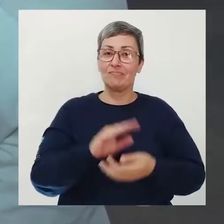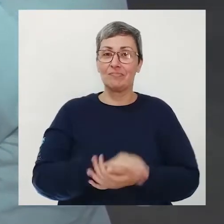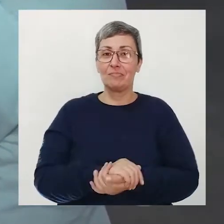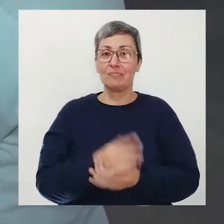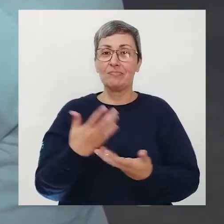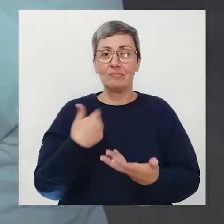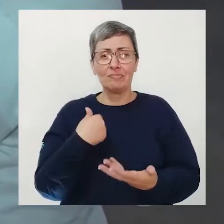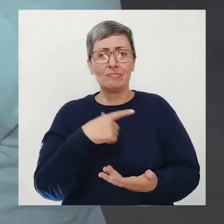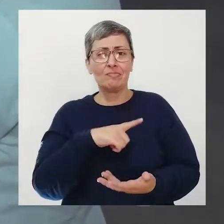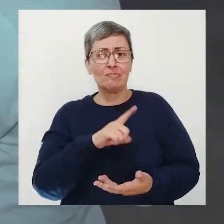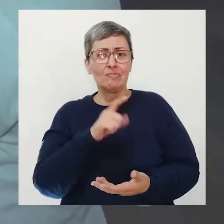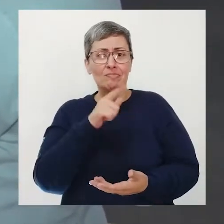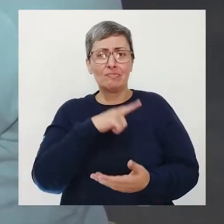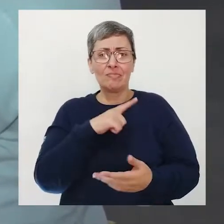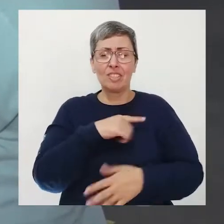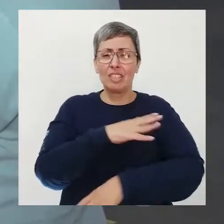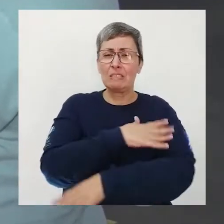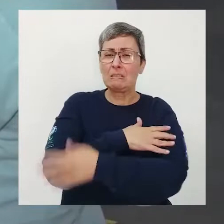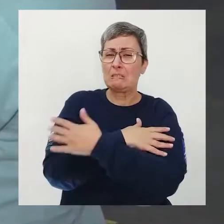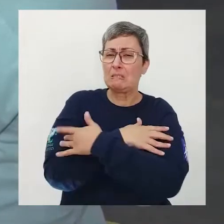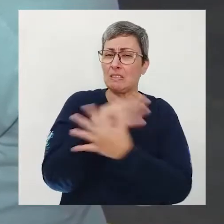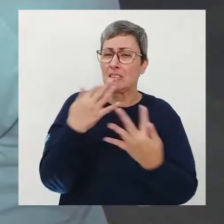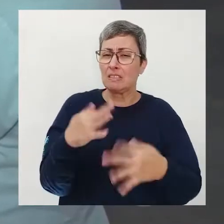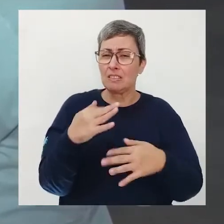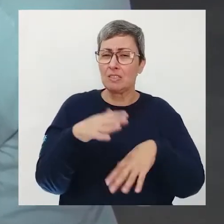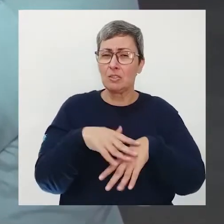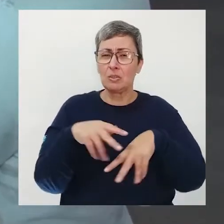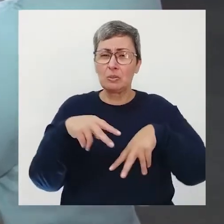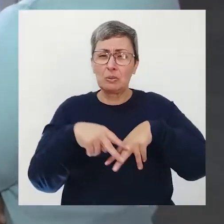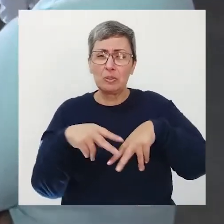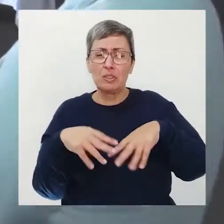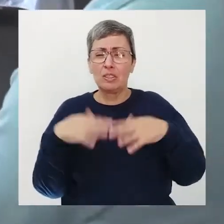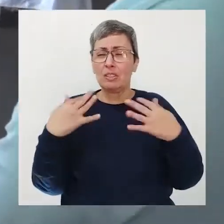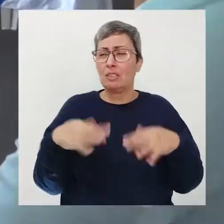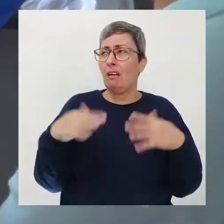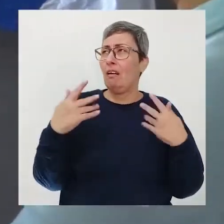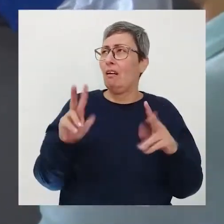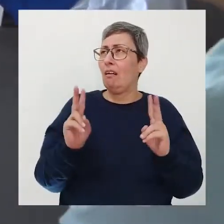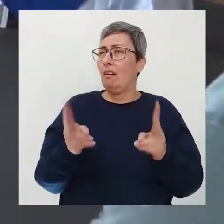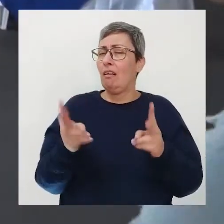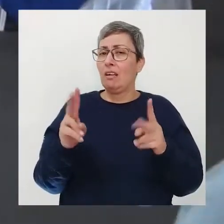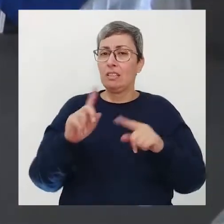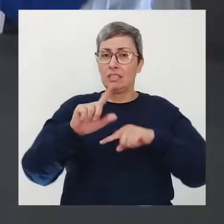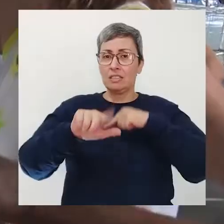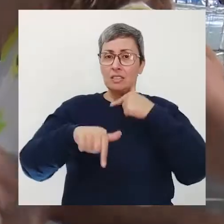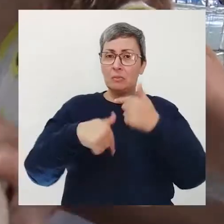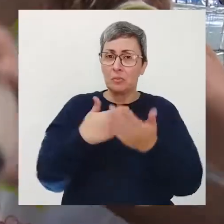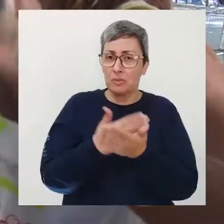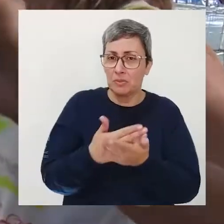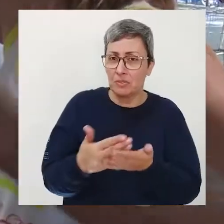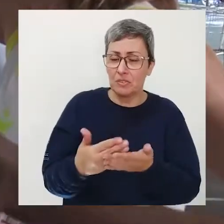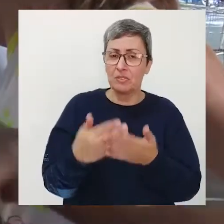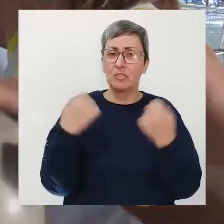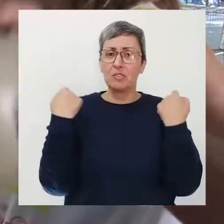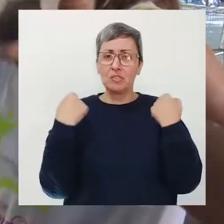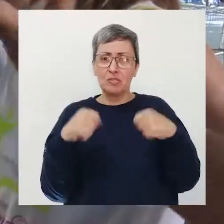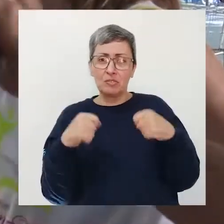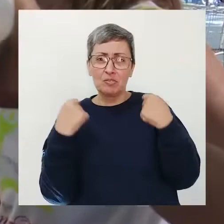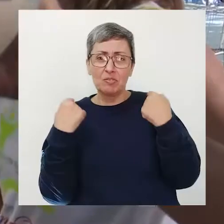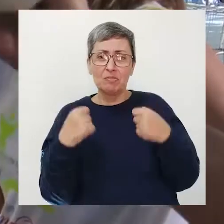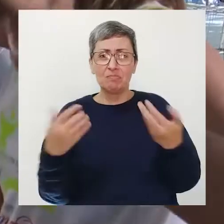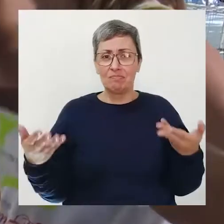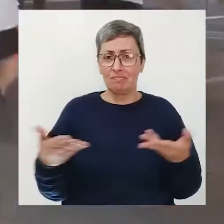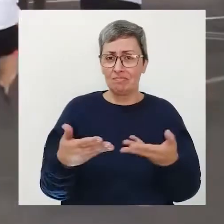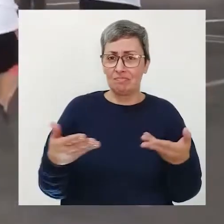dores e depois que eu comecei a fazer os exercícios aqui teve uma mudança de vida muito grande o trabalho de conscientizar